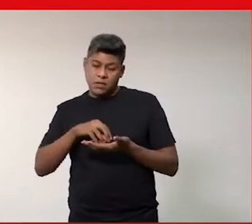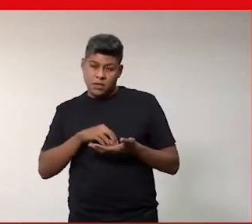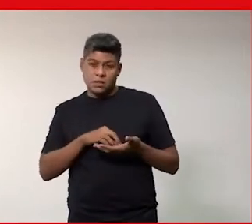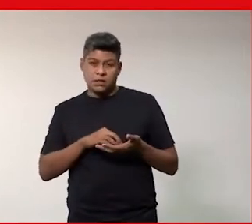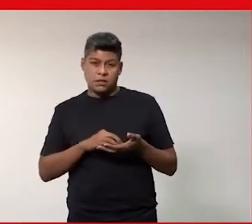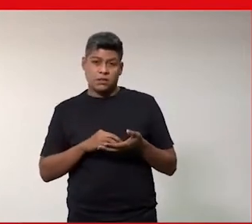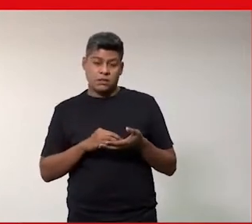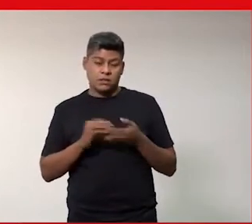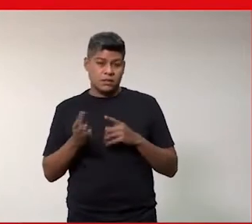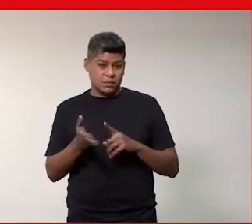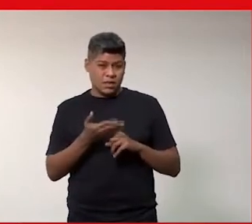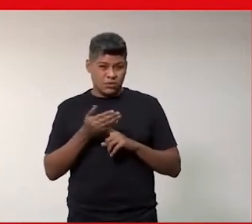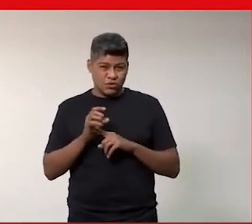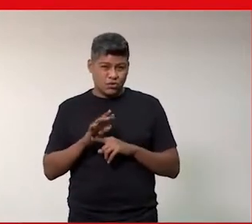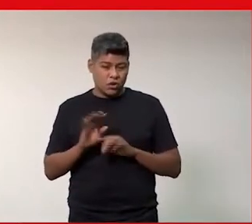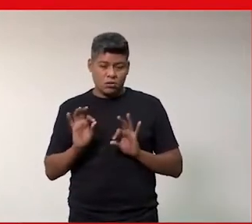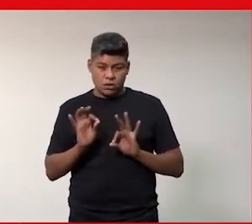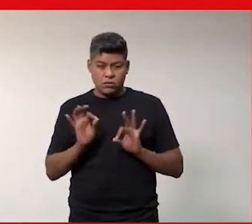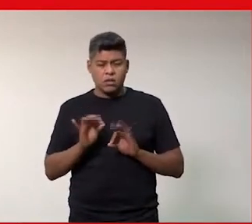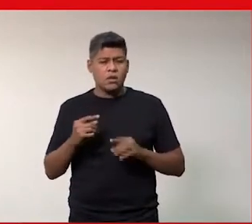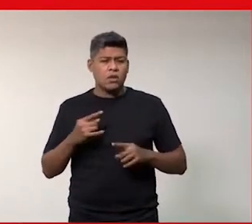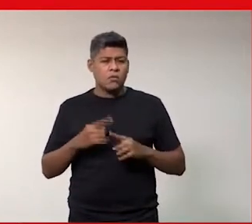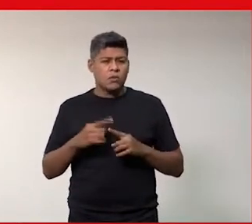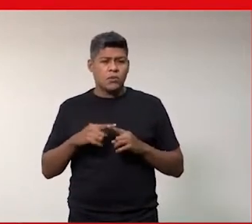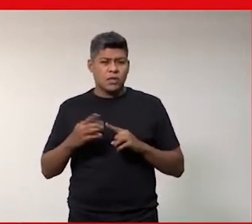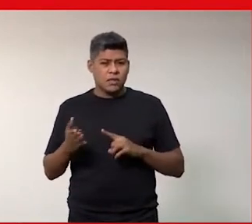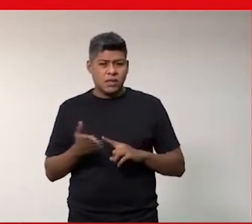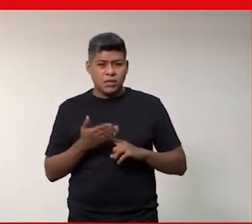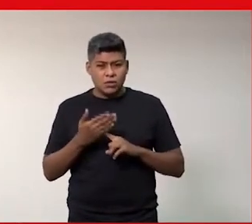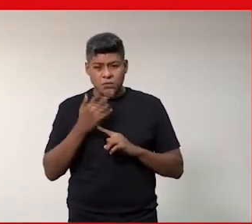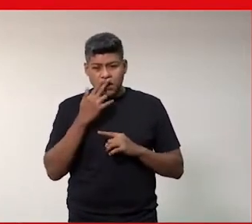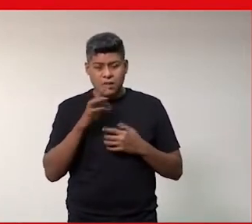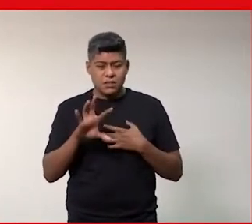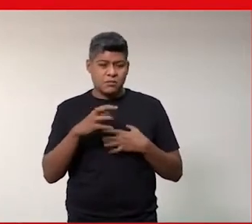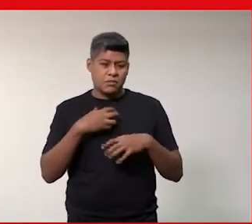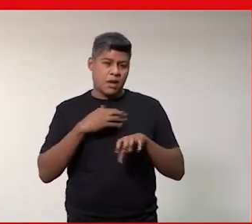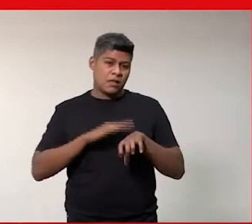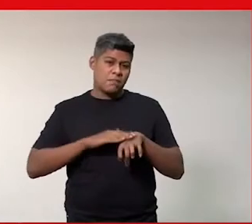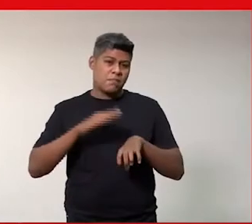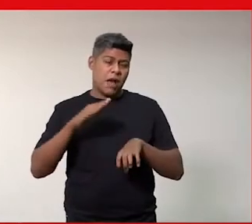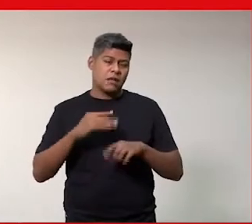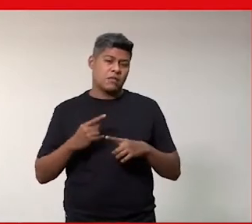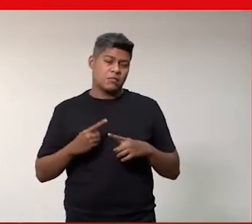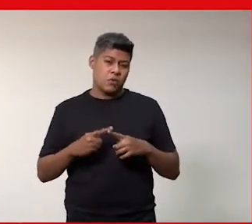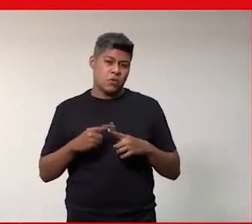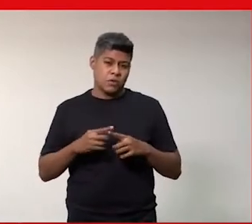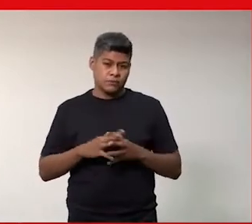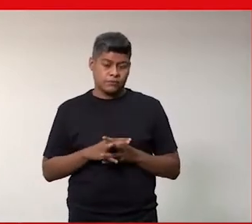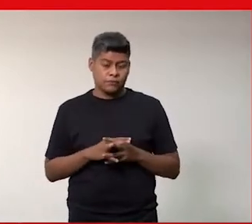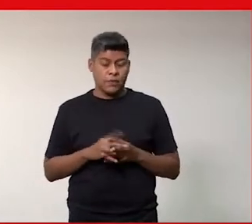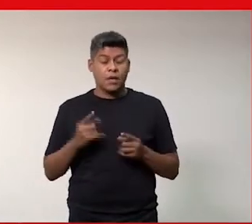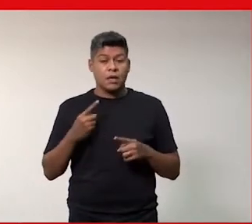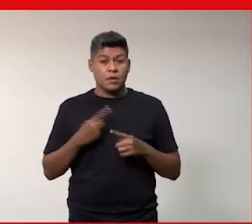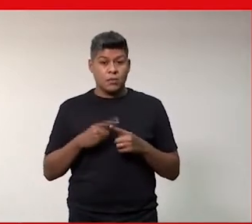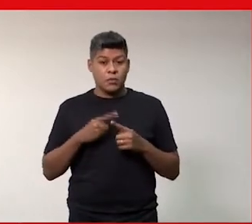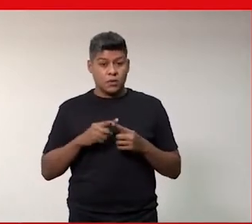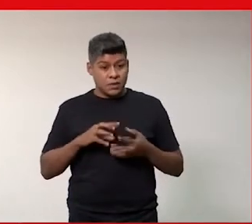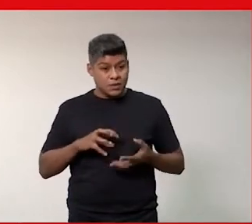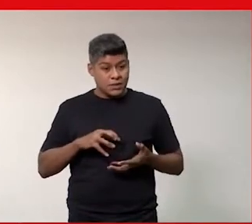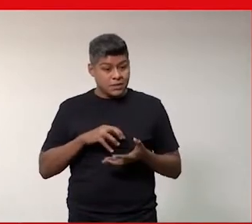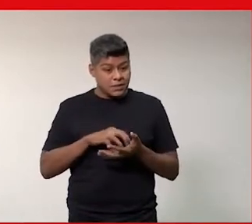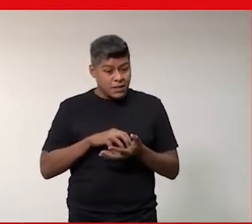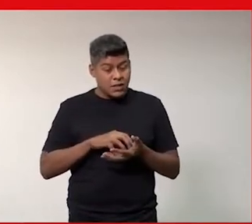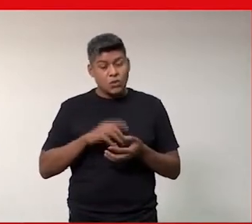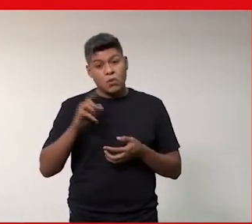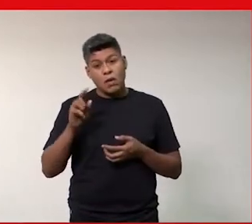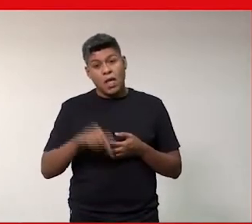E por que na tecnologia isso impacta mais ainda? Porque hoje é um setor que a gente acaba que acaba